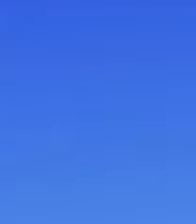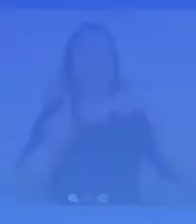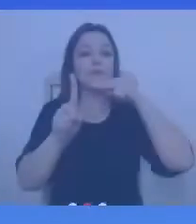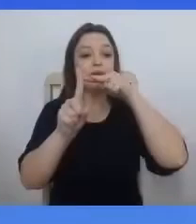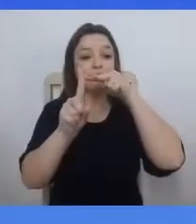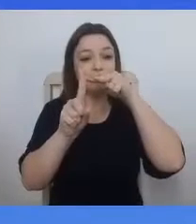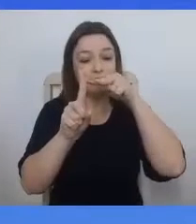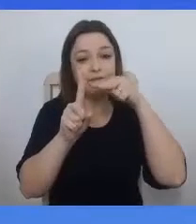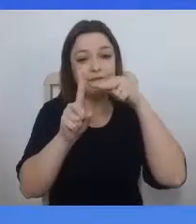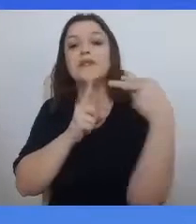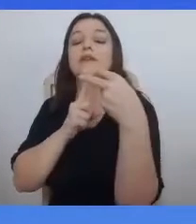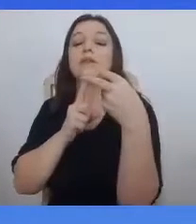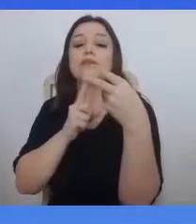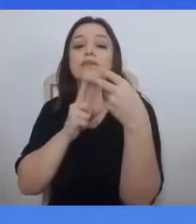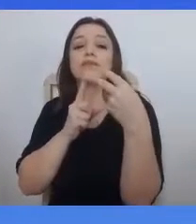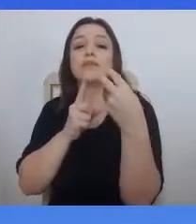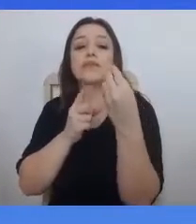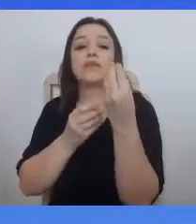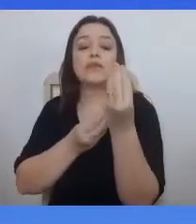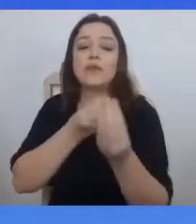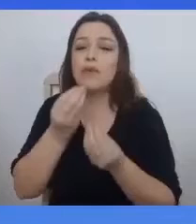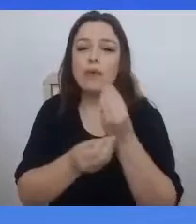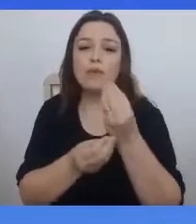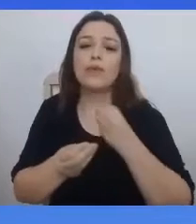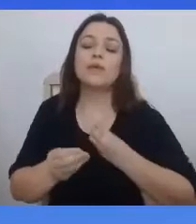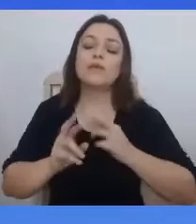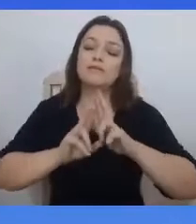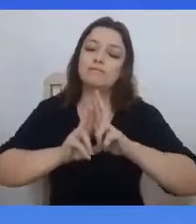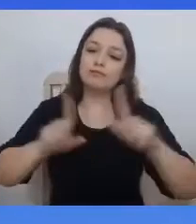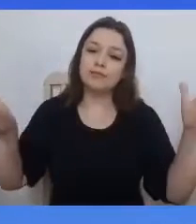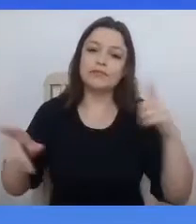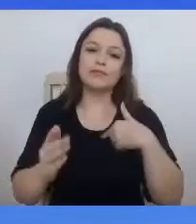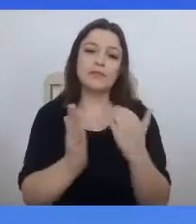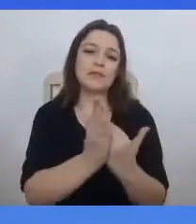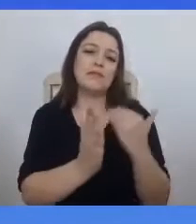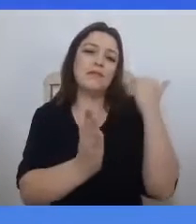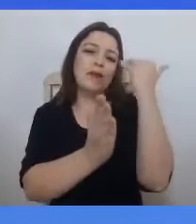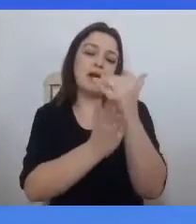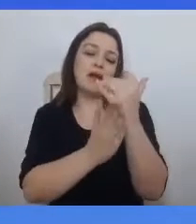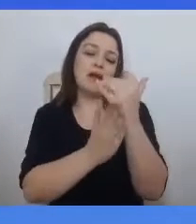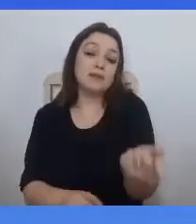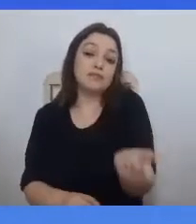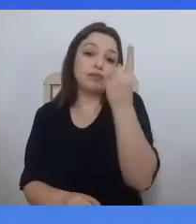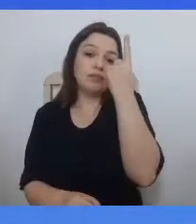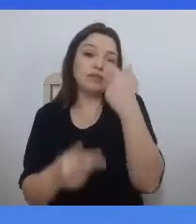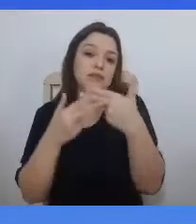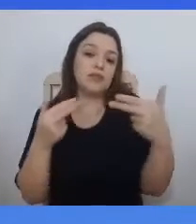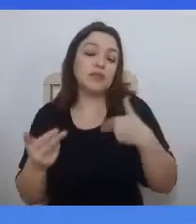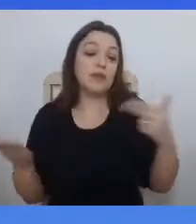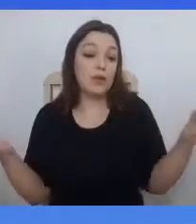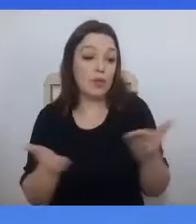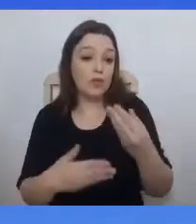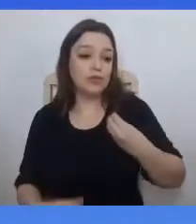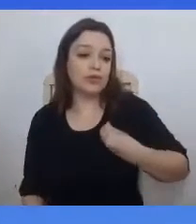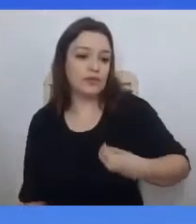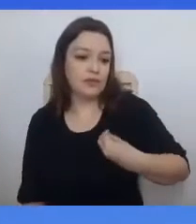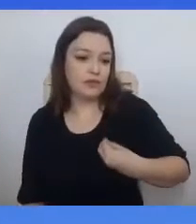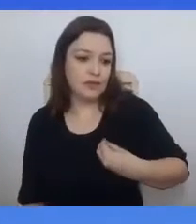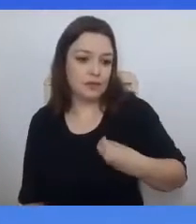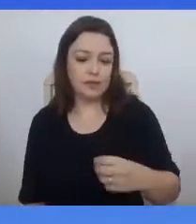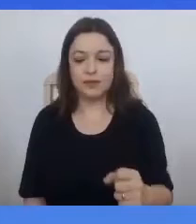num período estranho das nossas existências e que hoje vivemos. Quem sabe,